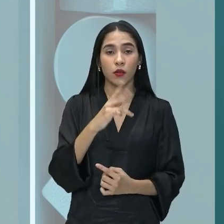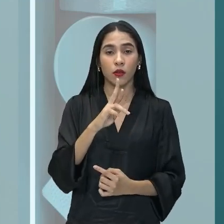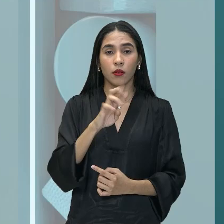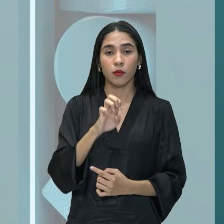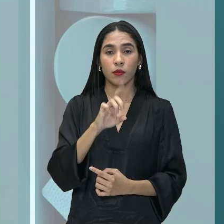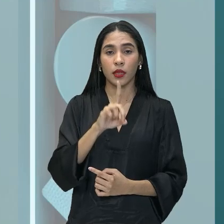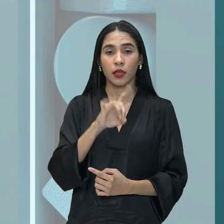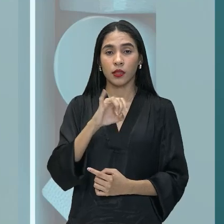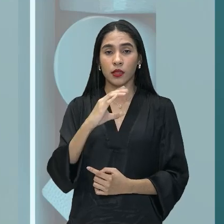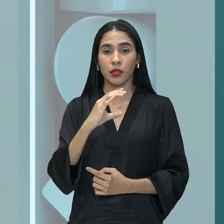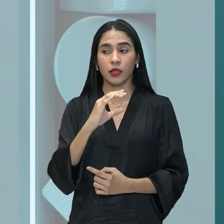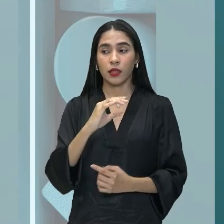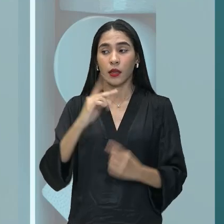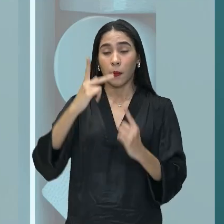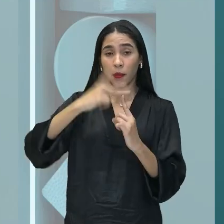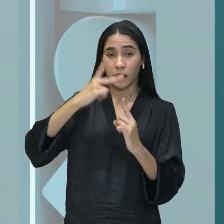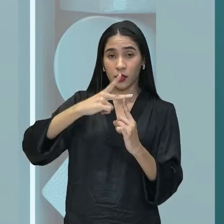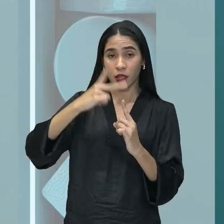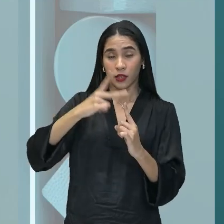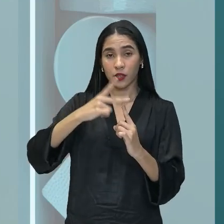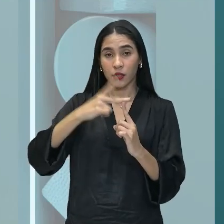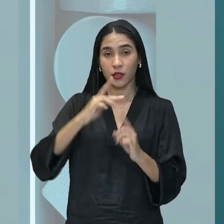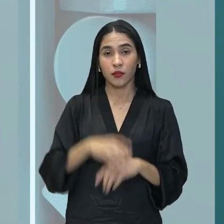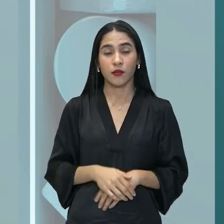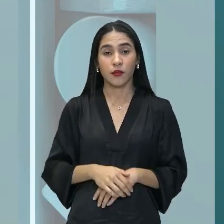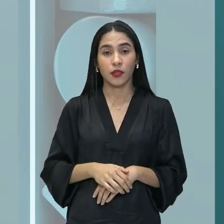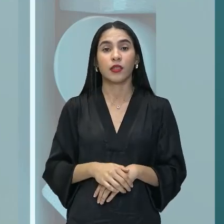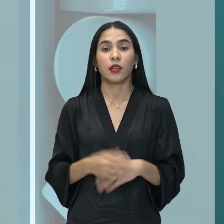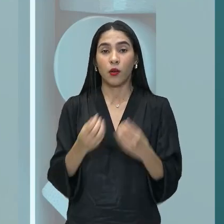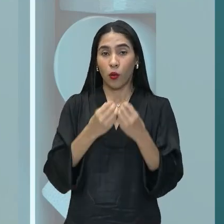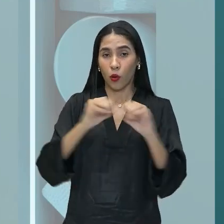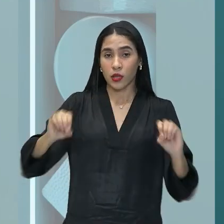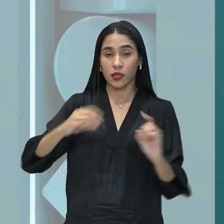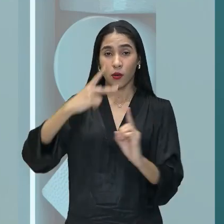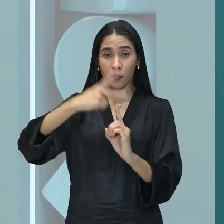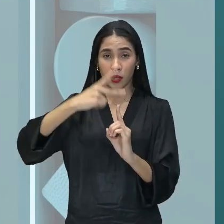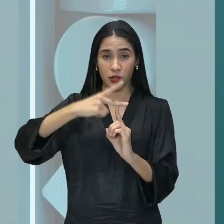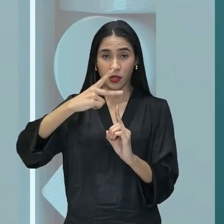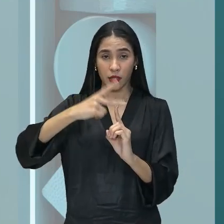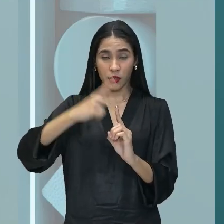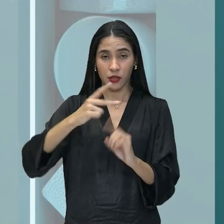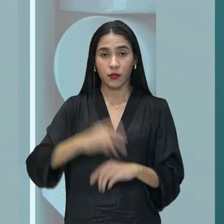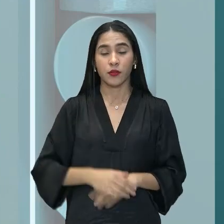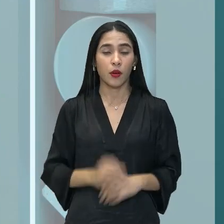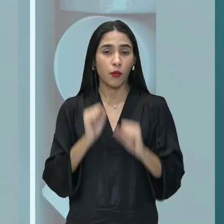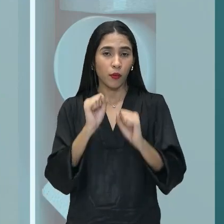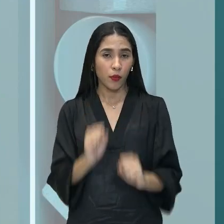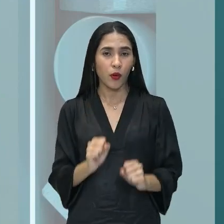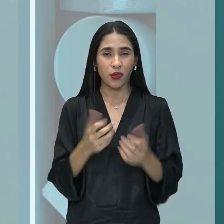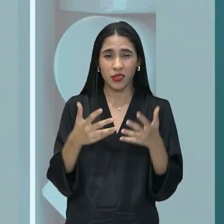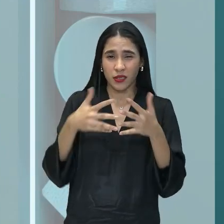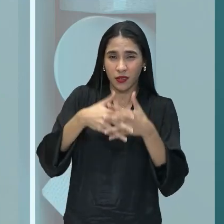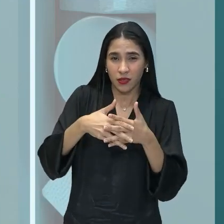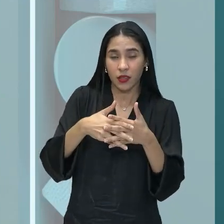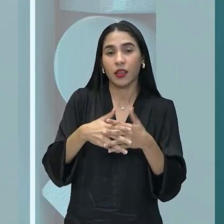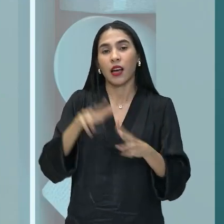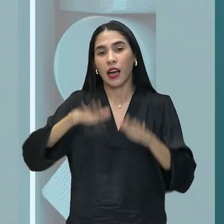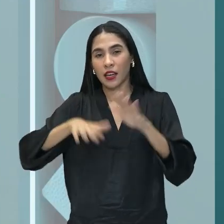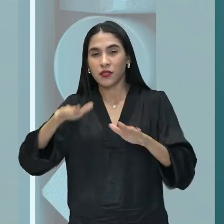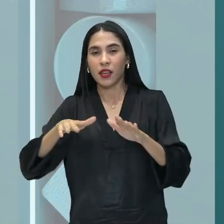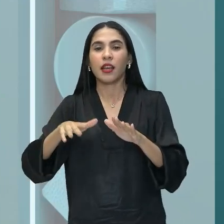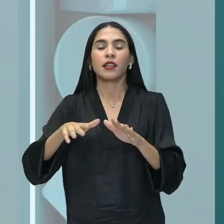quando nós analisamos essas orações que exercem a função de predicativo, ela pode ali ser confundida também com a